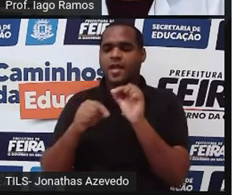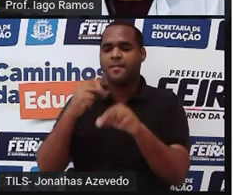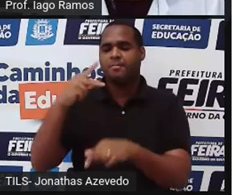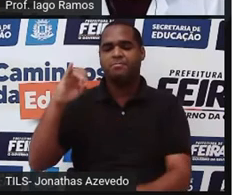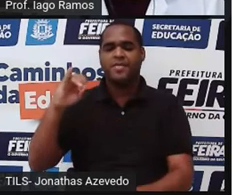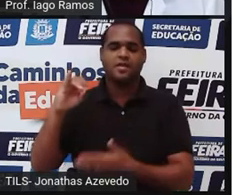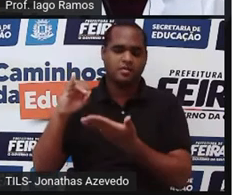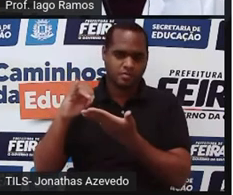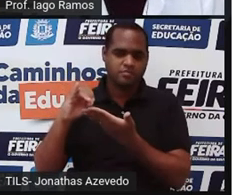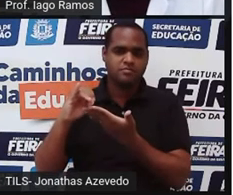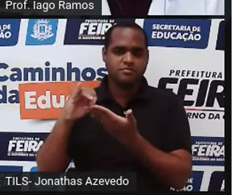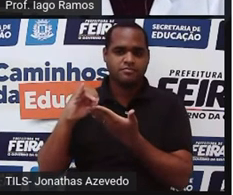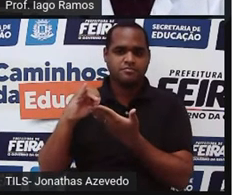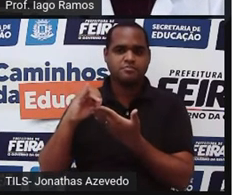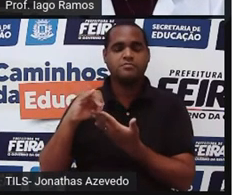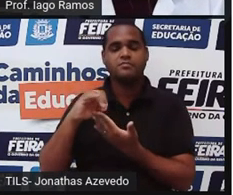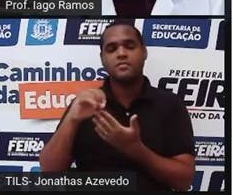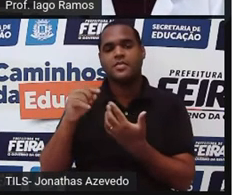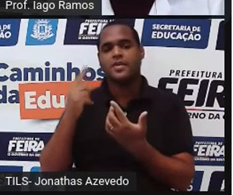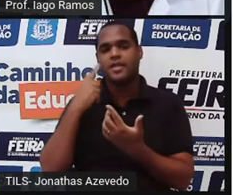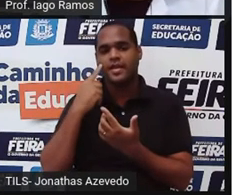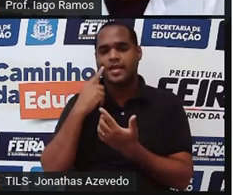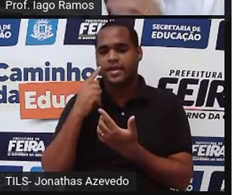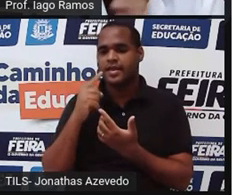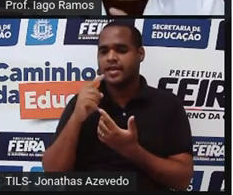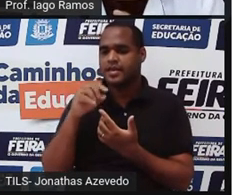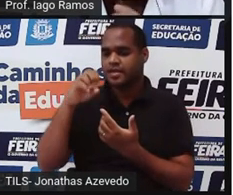π. e tem um símbolo